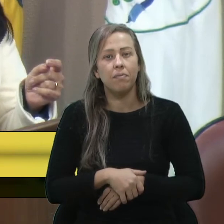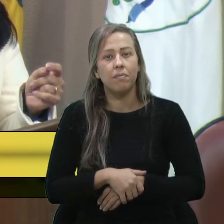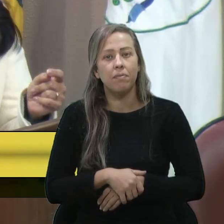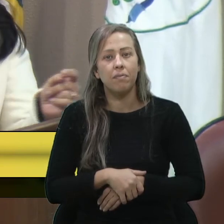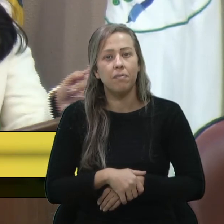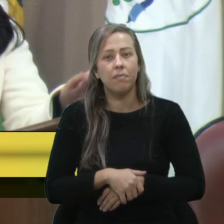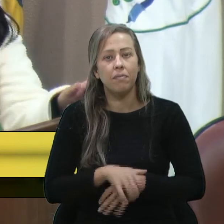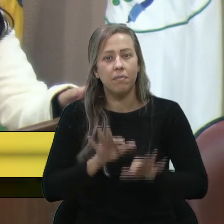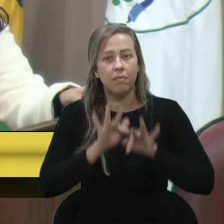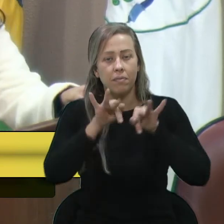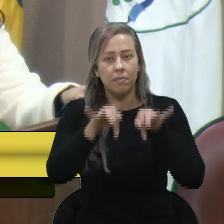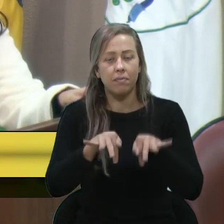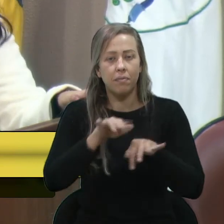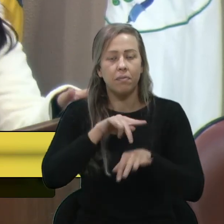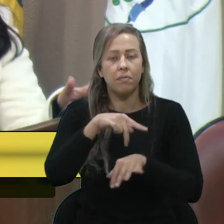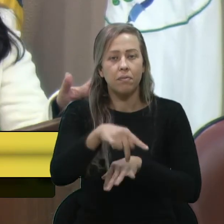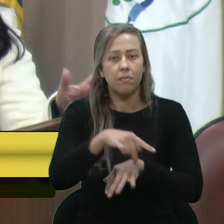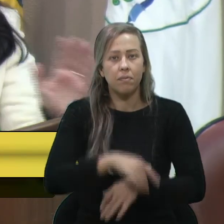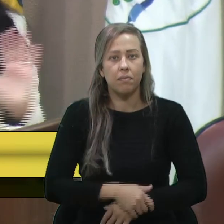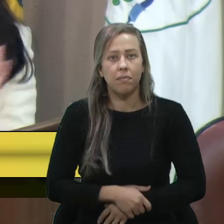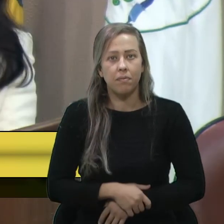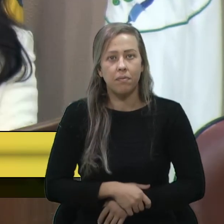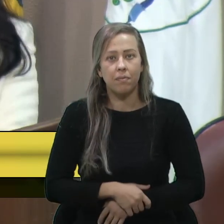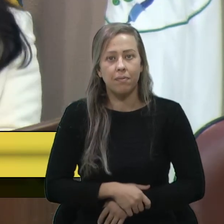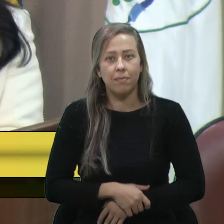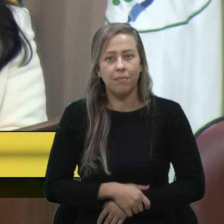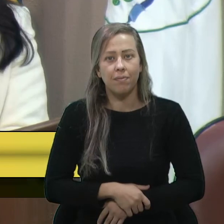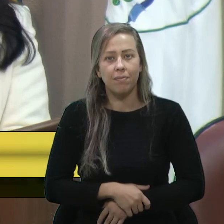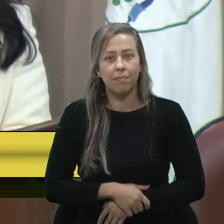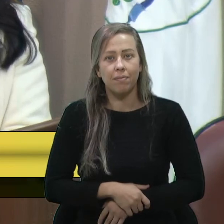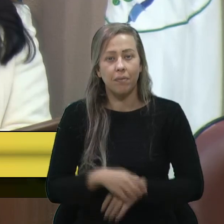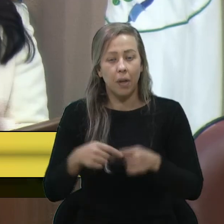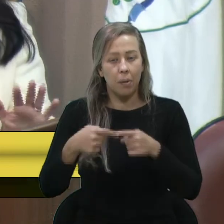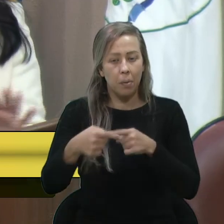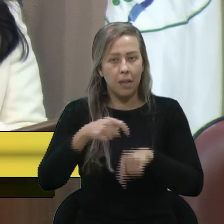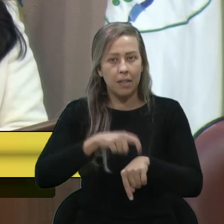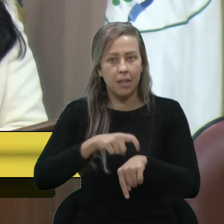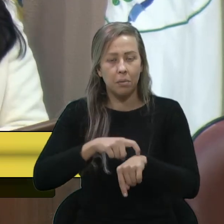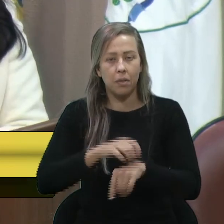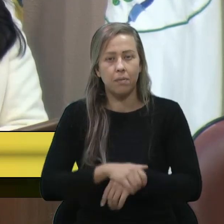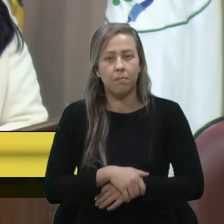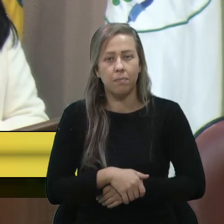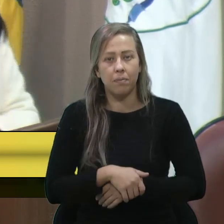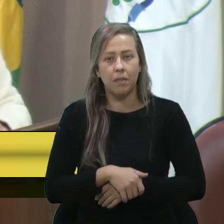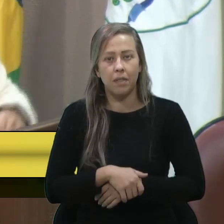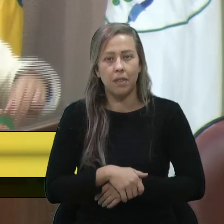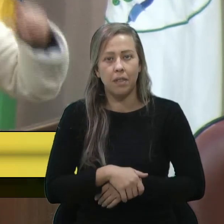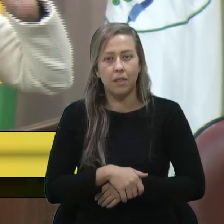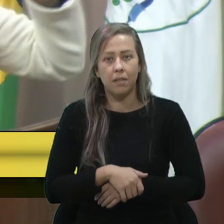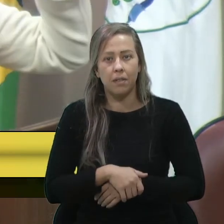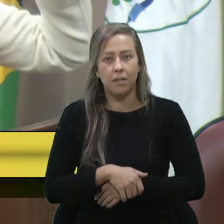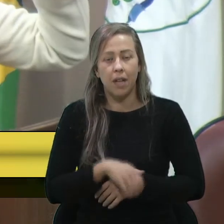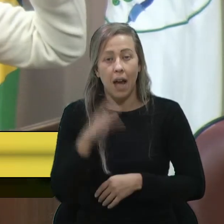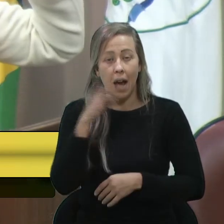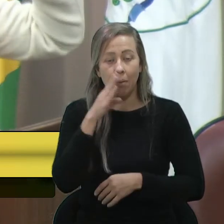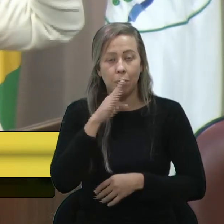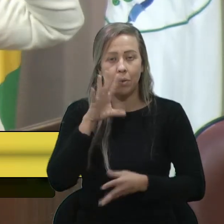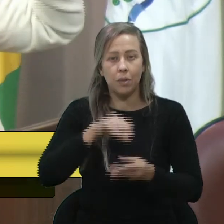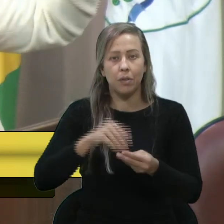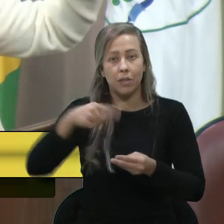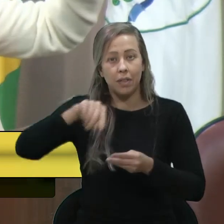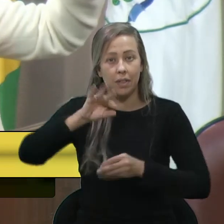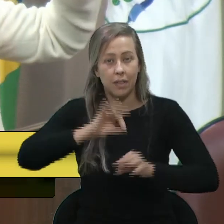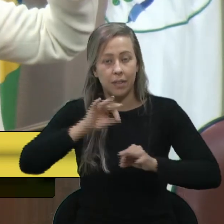Só para encerrar aqui, presidente, a gente falou, estouramos um pouquinho aí o tempo, mas sem problemas, é casa de debate. Mas só para que vocês já se